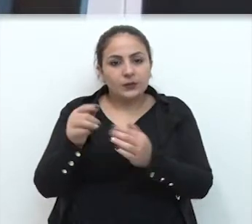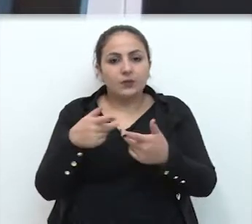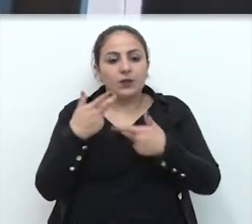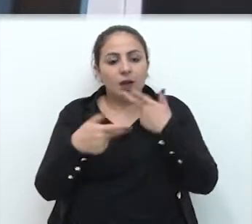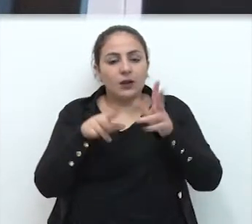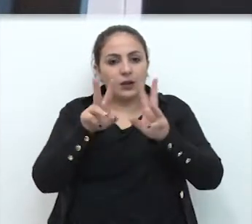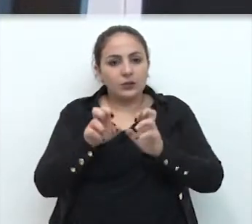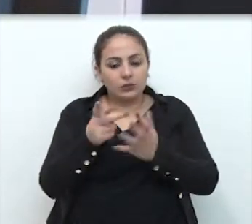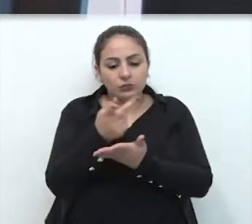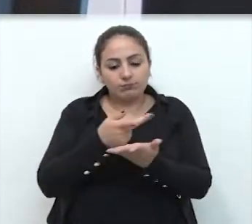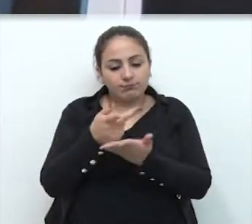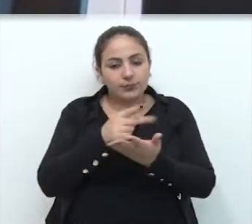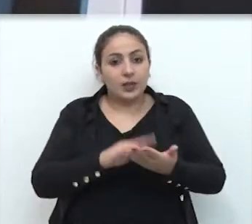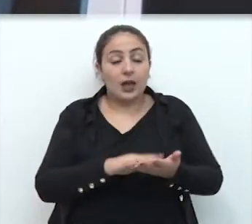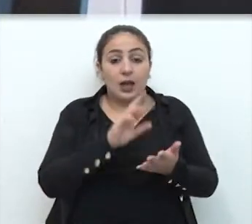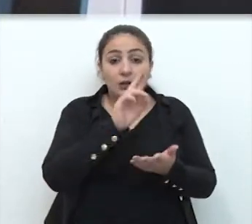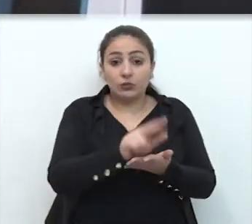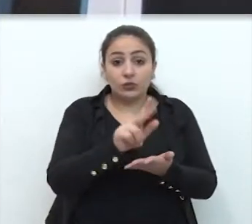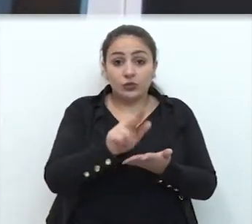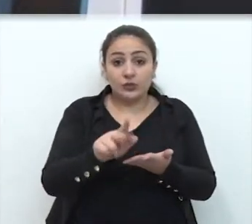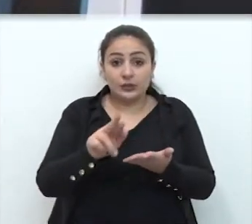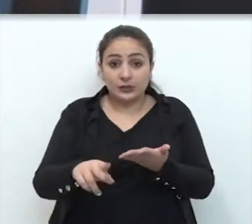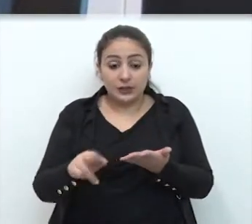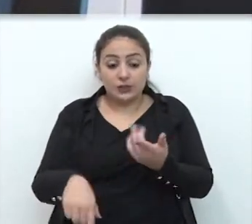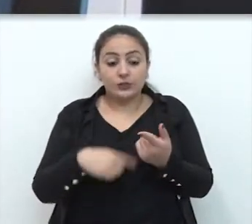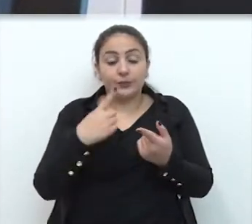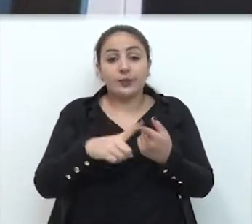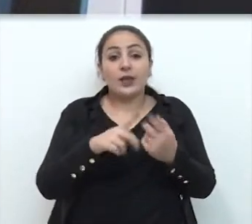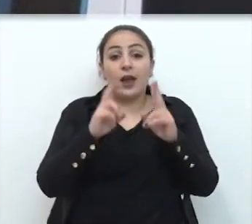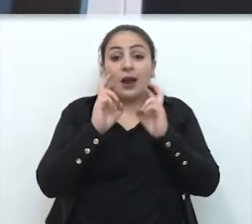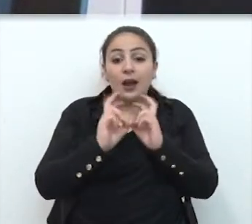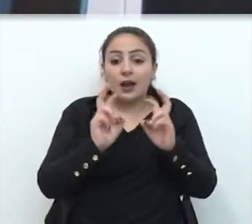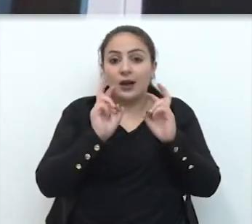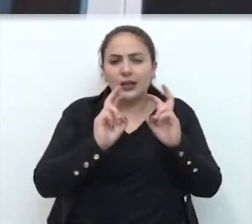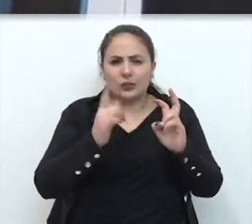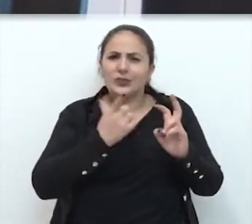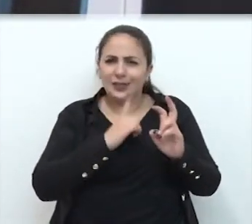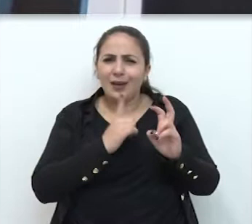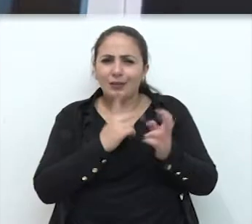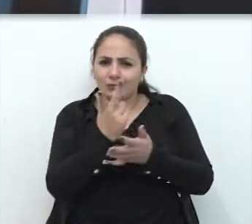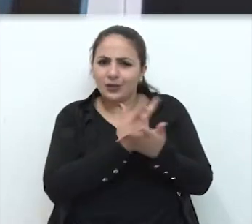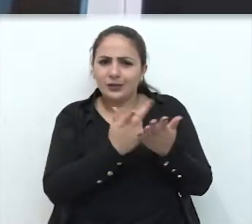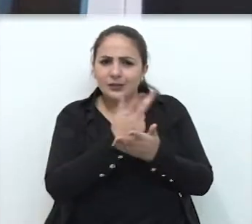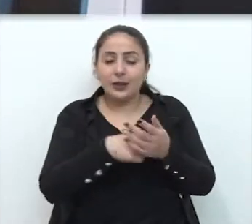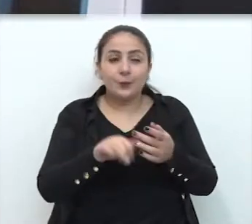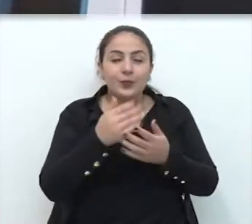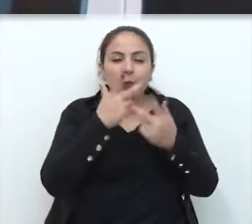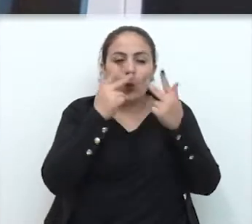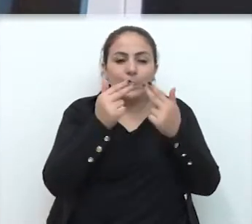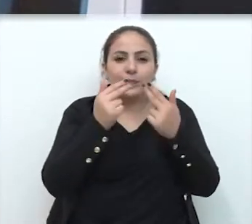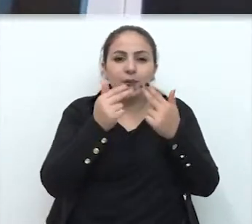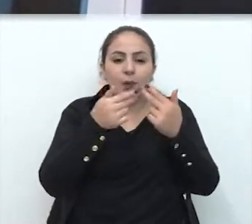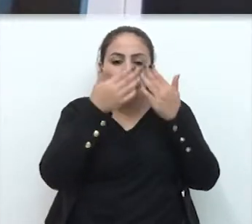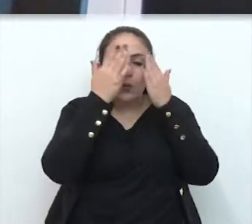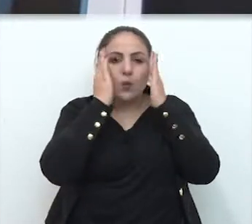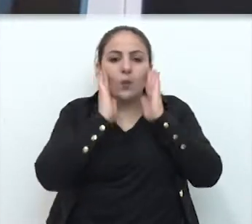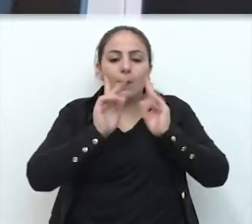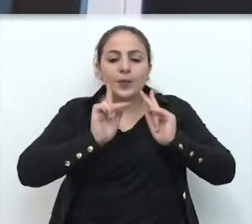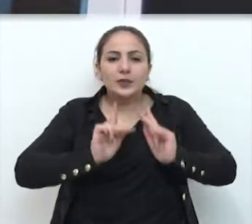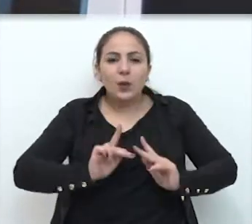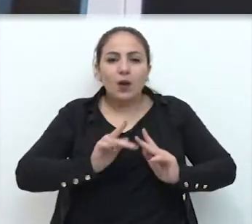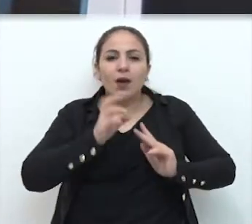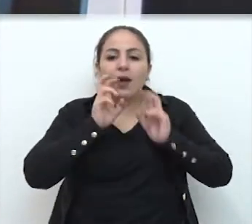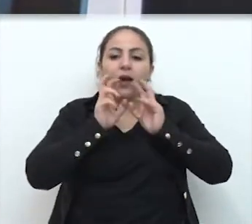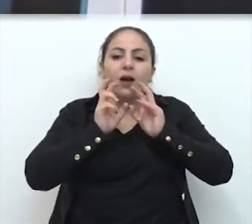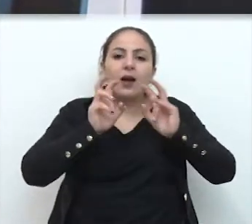trataram essa questão sobre a diversidade, sobre o grito. Tem uma obra que tem uma